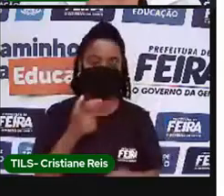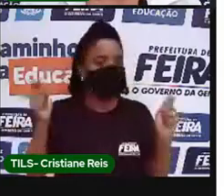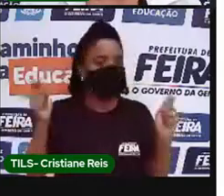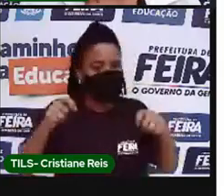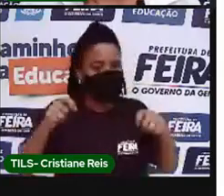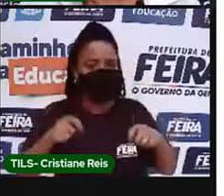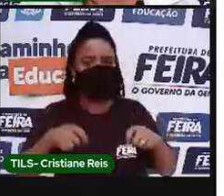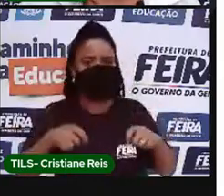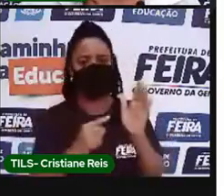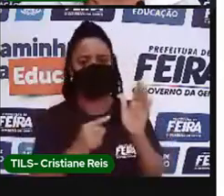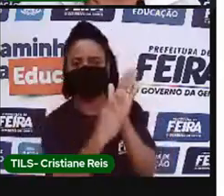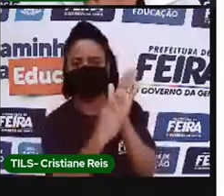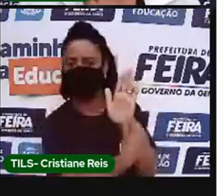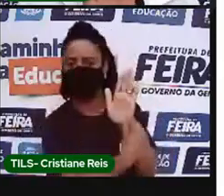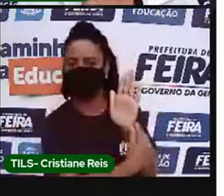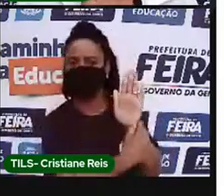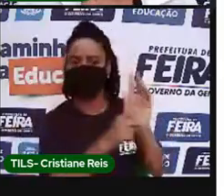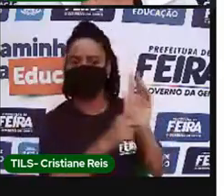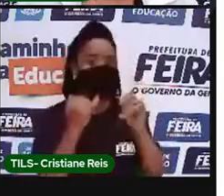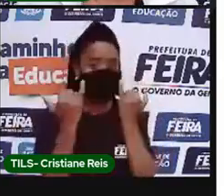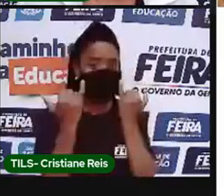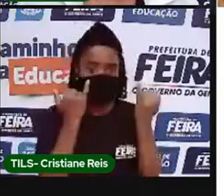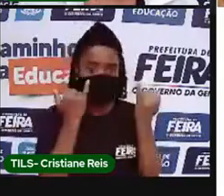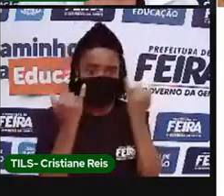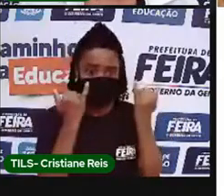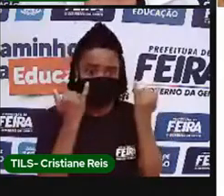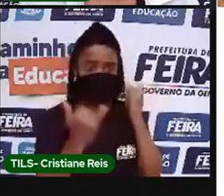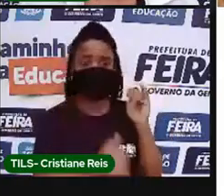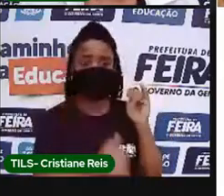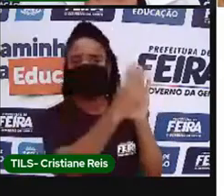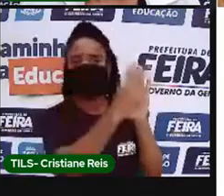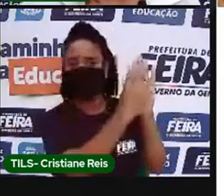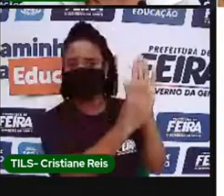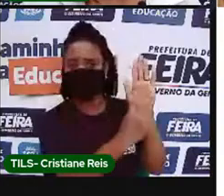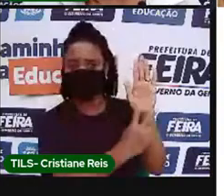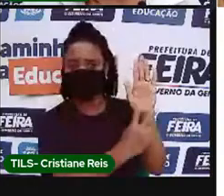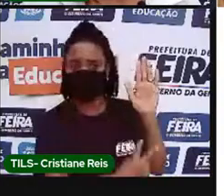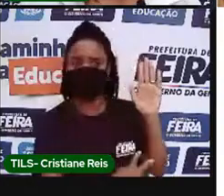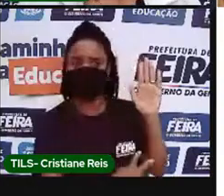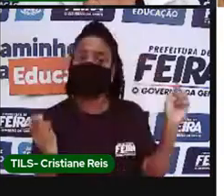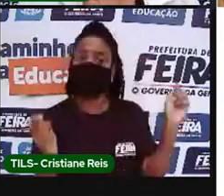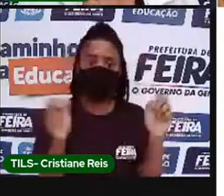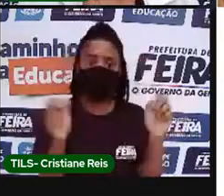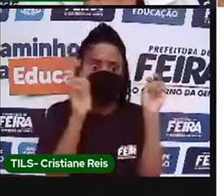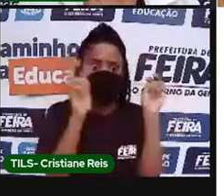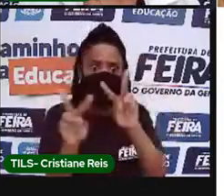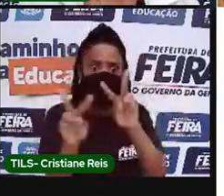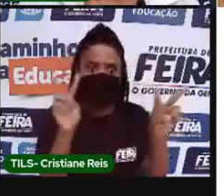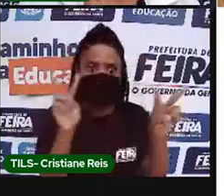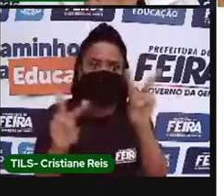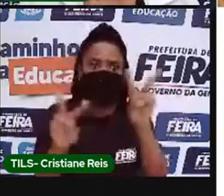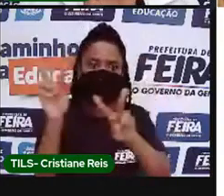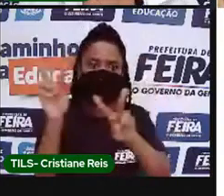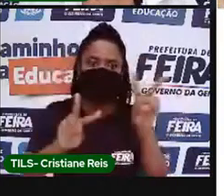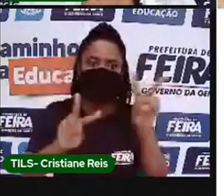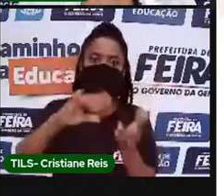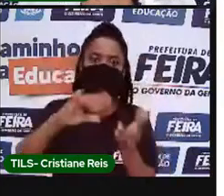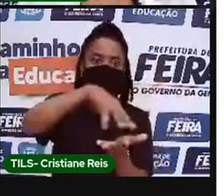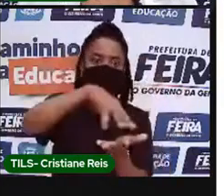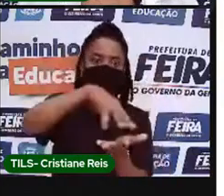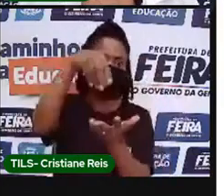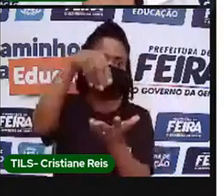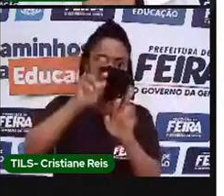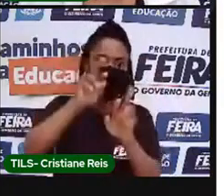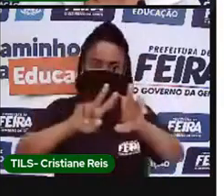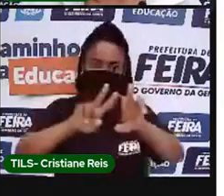sobre William Blake e contemplando as suas obras de arte. Então hoje deixo para vocês